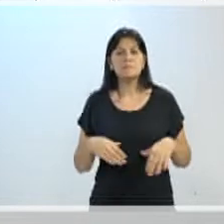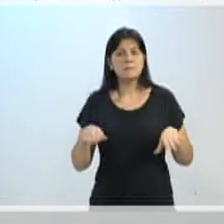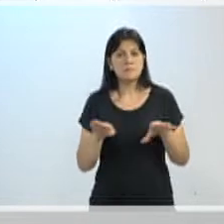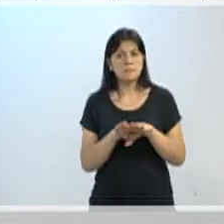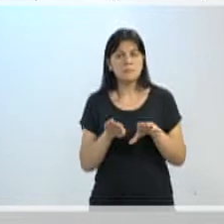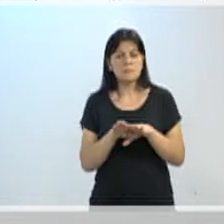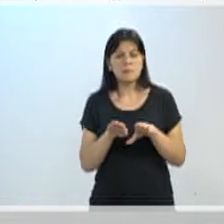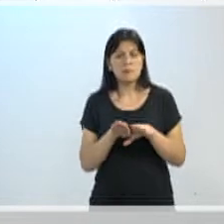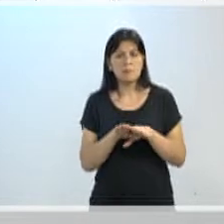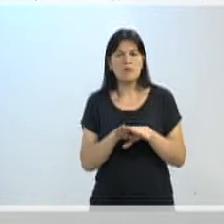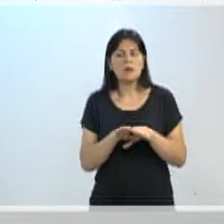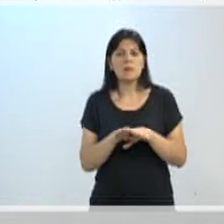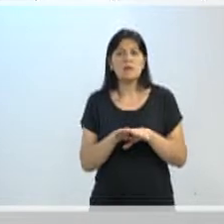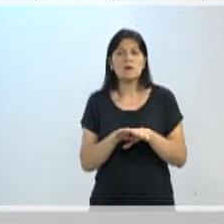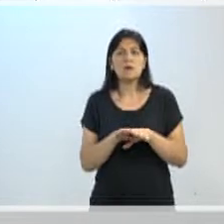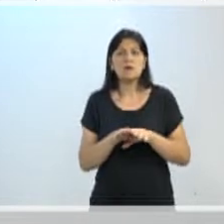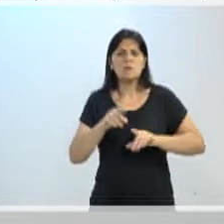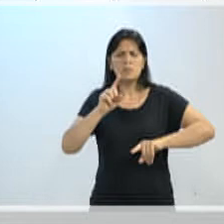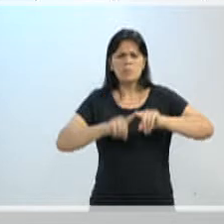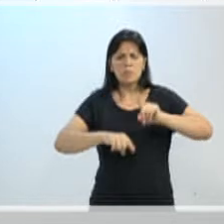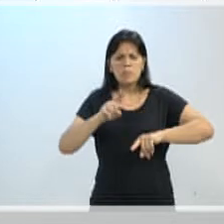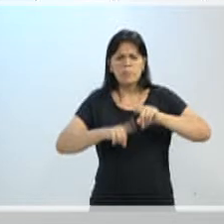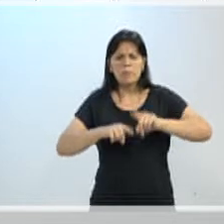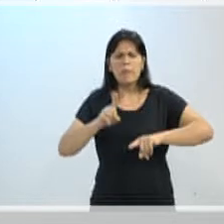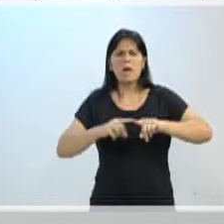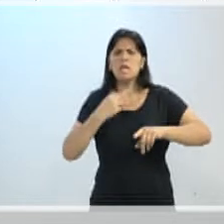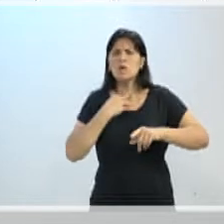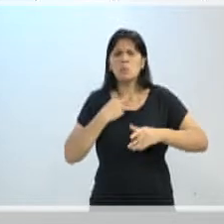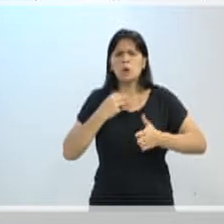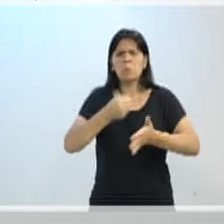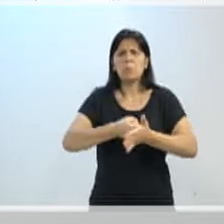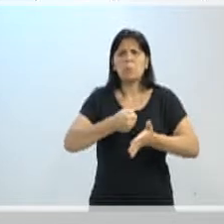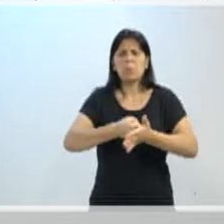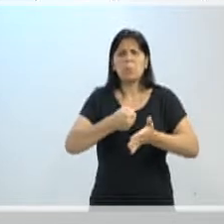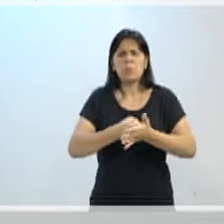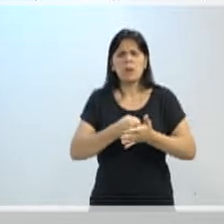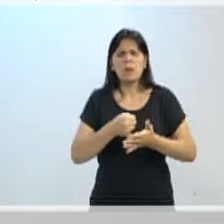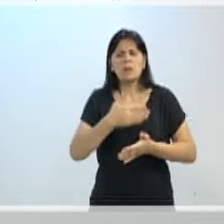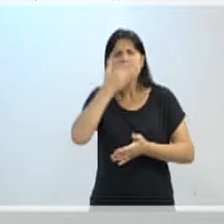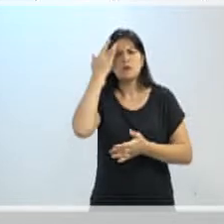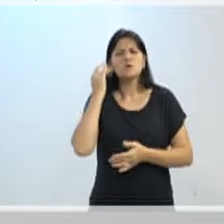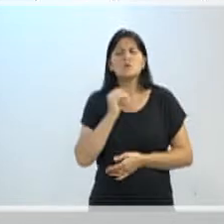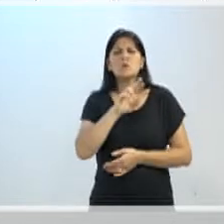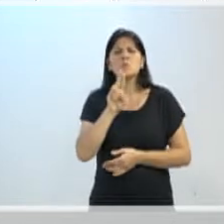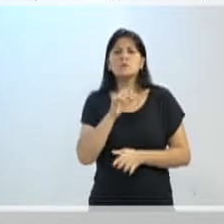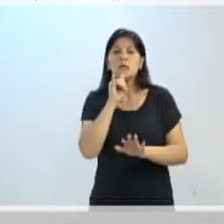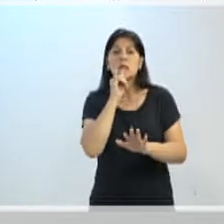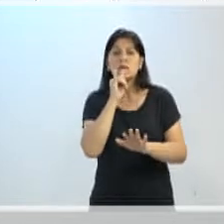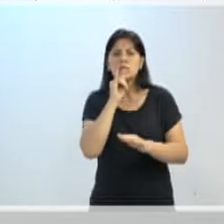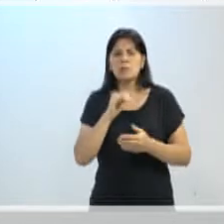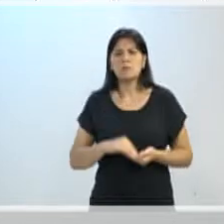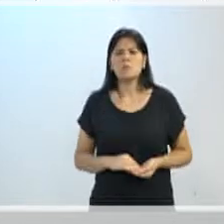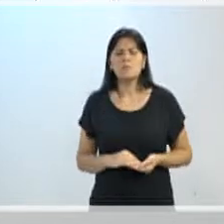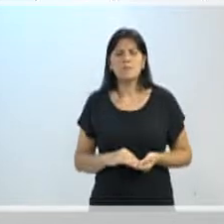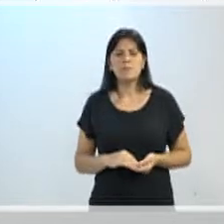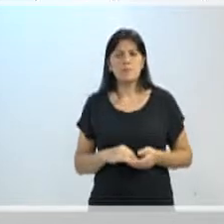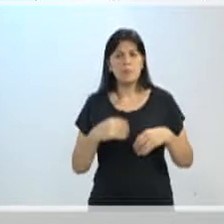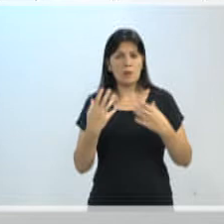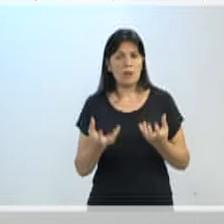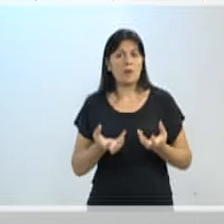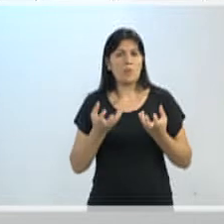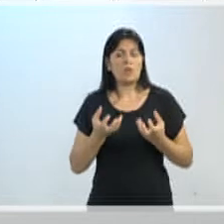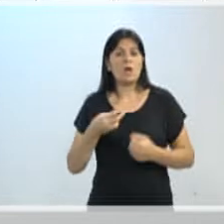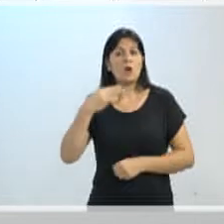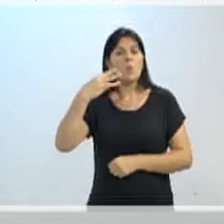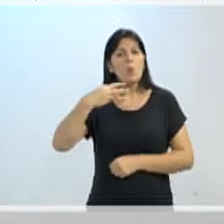concessionário, que dificulta. O que é isso aqui? Eu quero três ônibus biarticulados para andar no